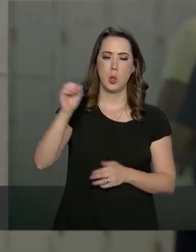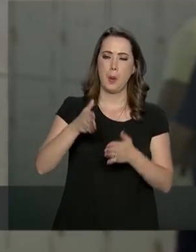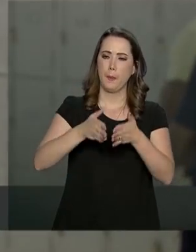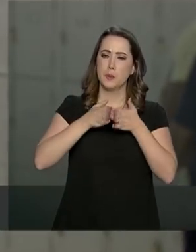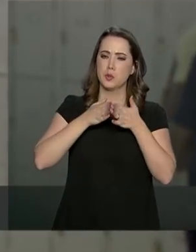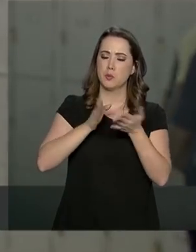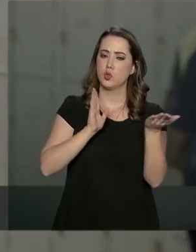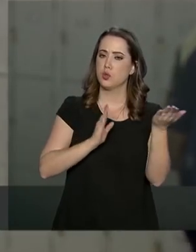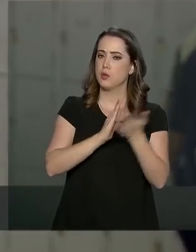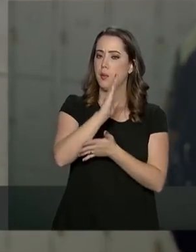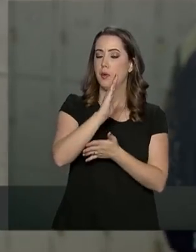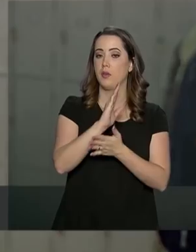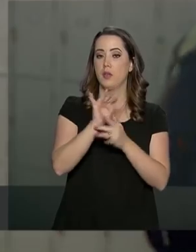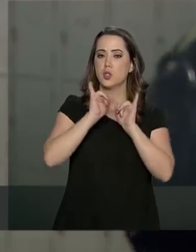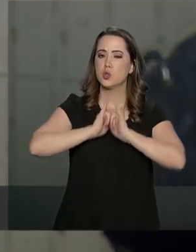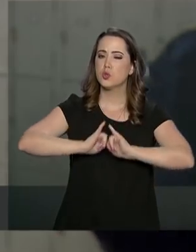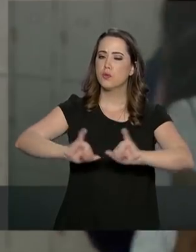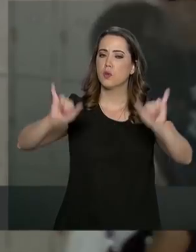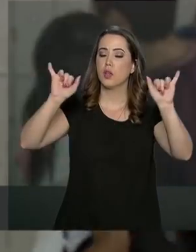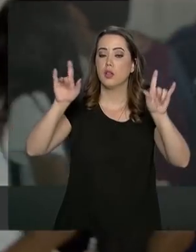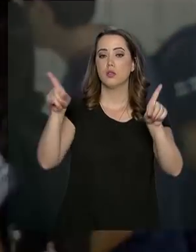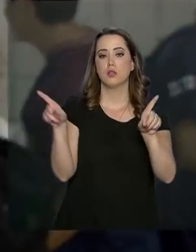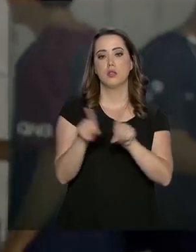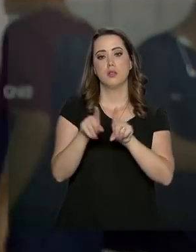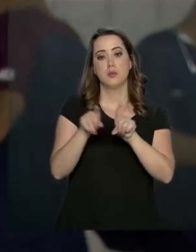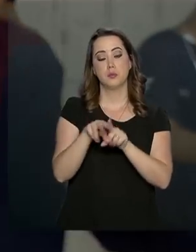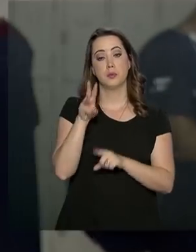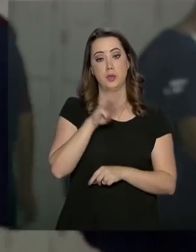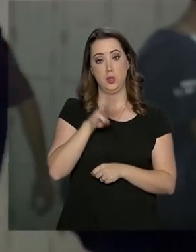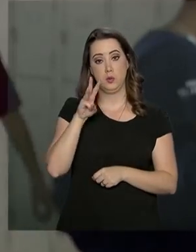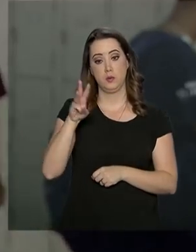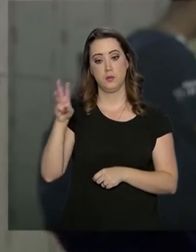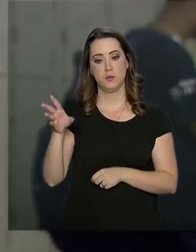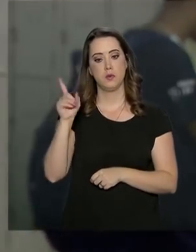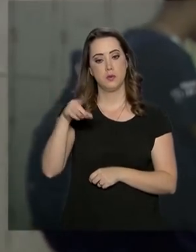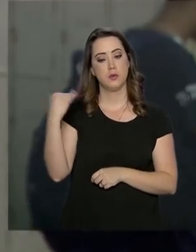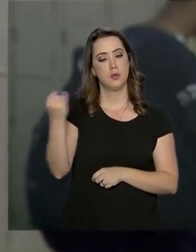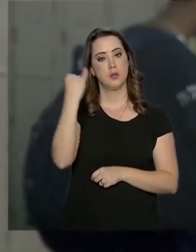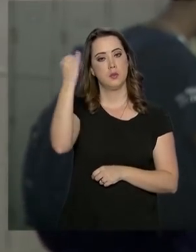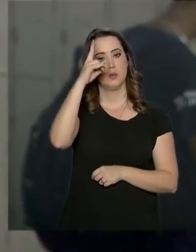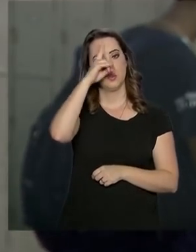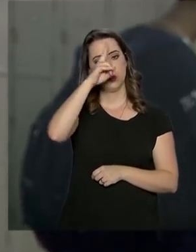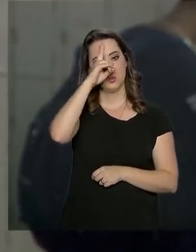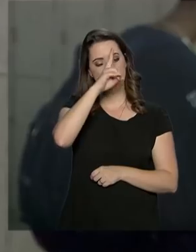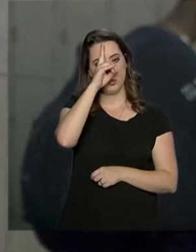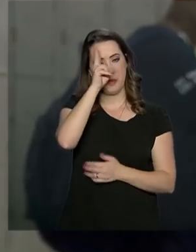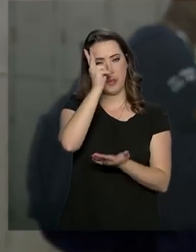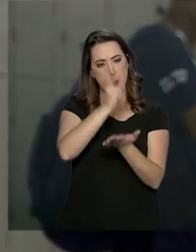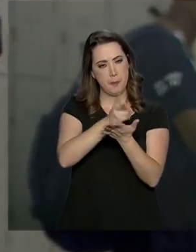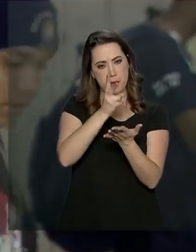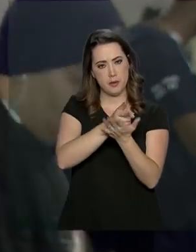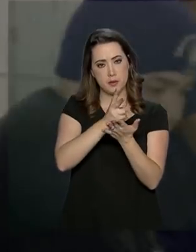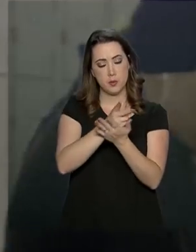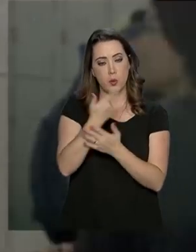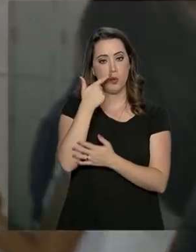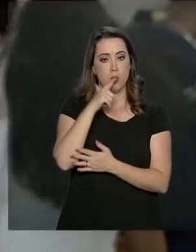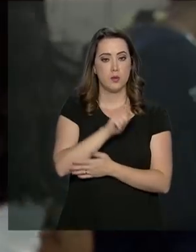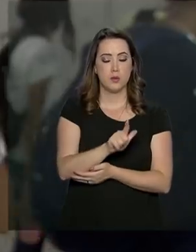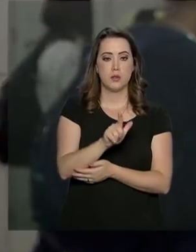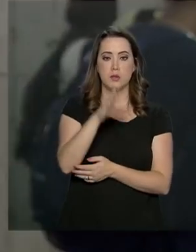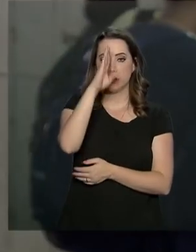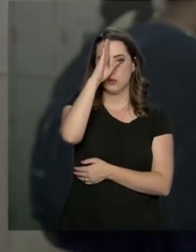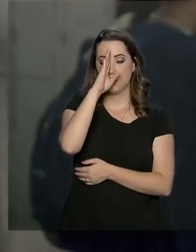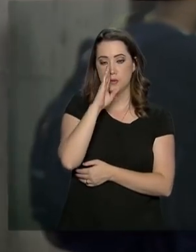pedidos aprovados vai ser divulgada também no portal do Enem. É importante lembrar que mesmo conseguindo a